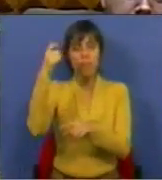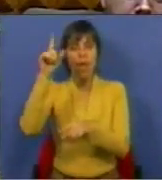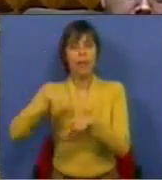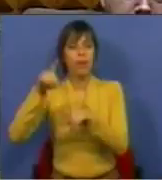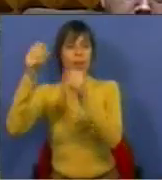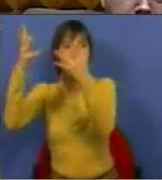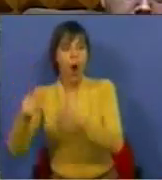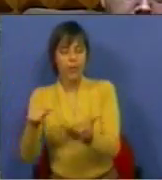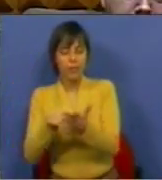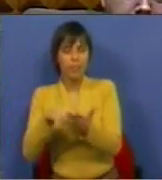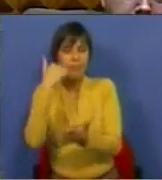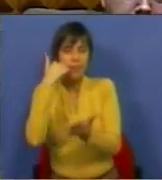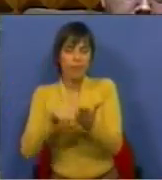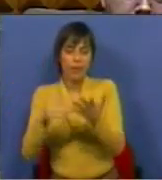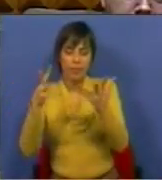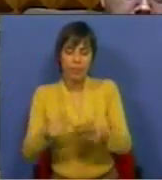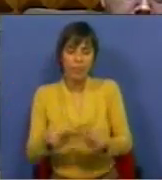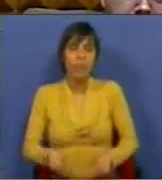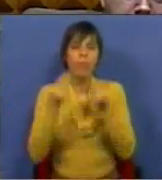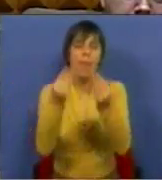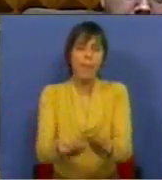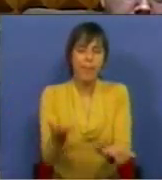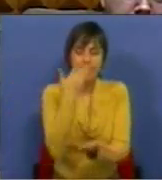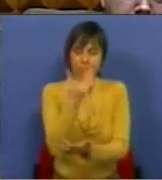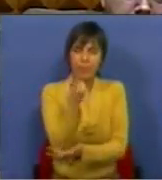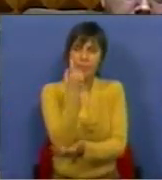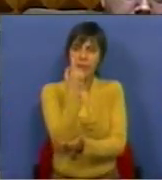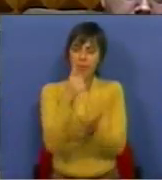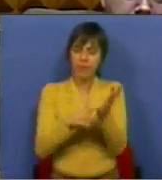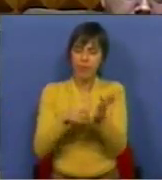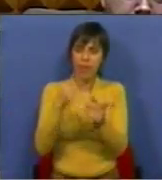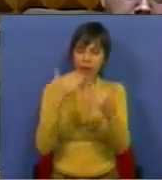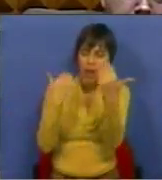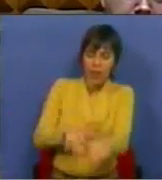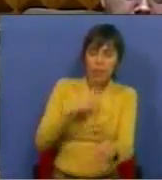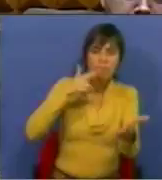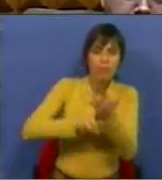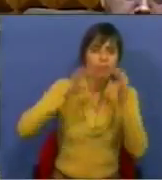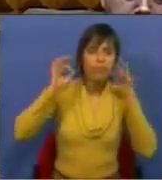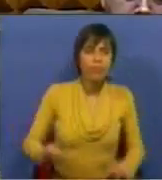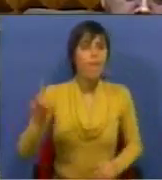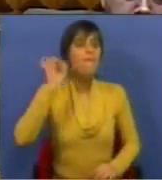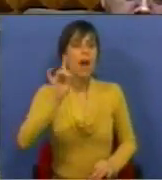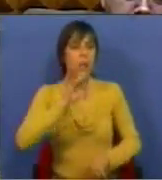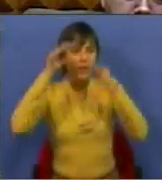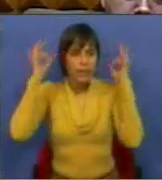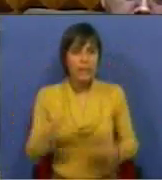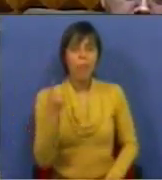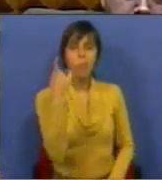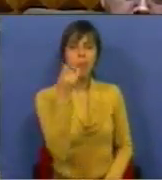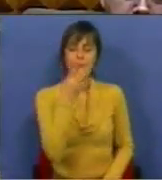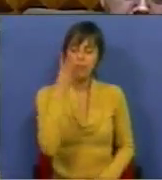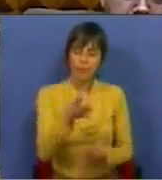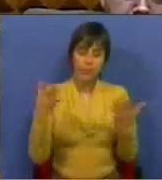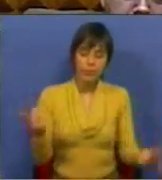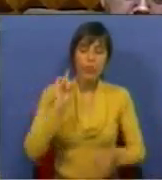parecem-nos tímidas as propostas que são apresentadas, parecem-nos que nos faltam limites concretos, valores concretos que digam